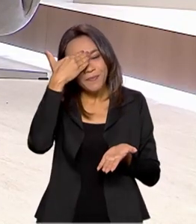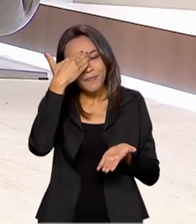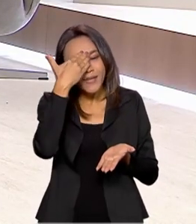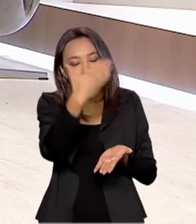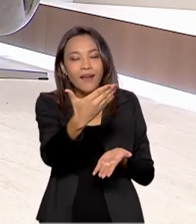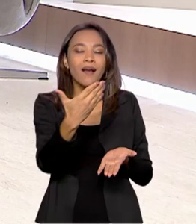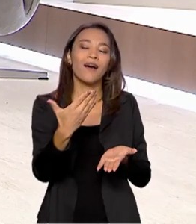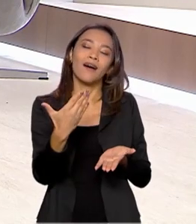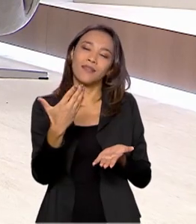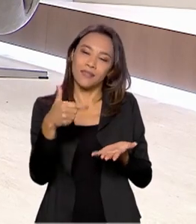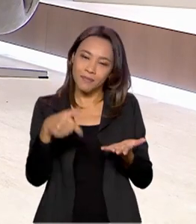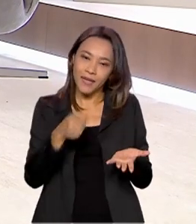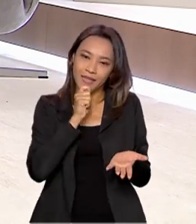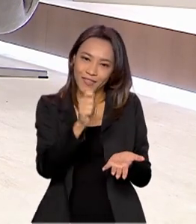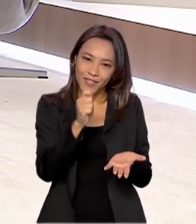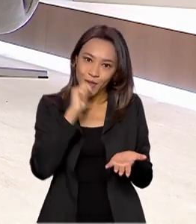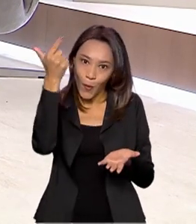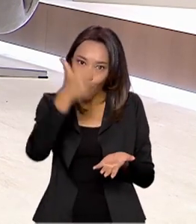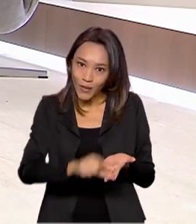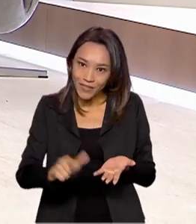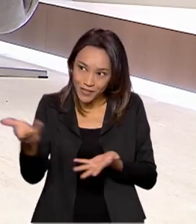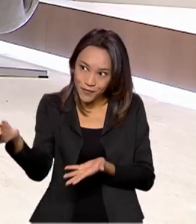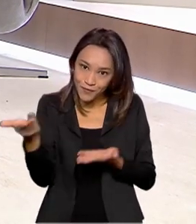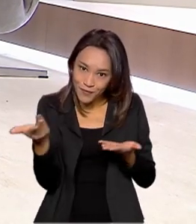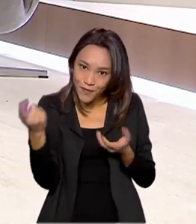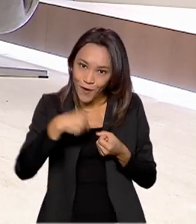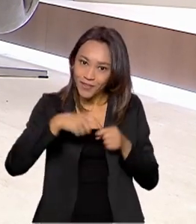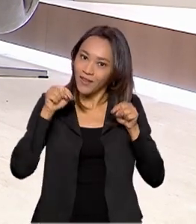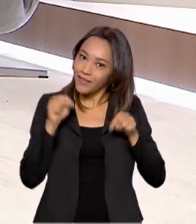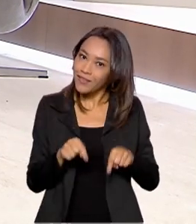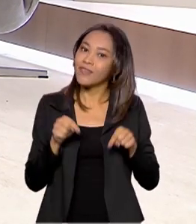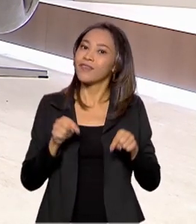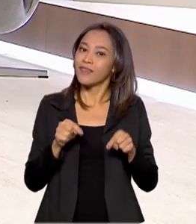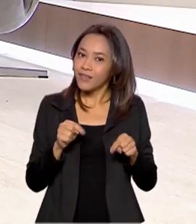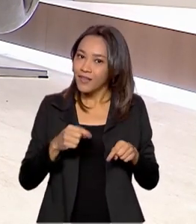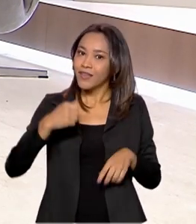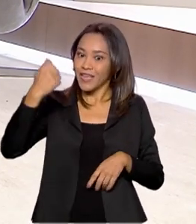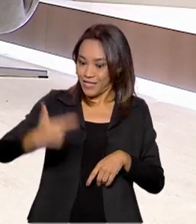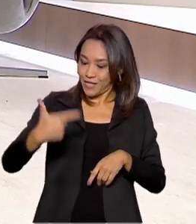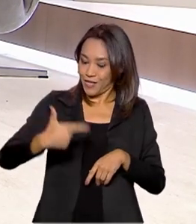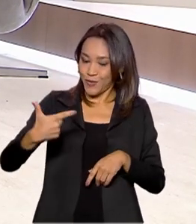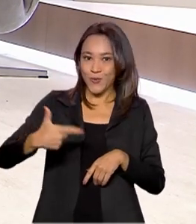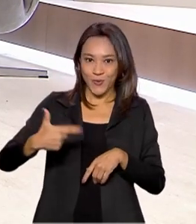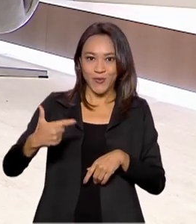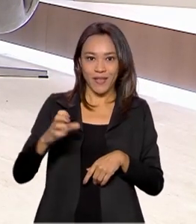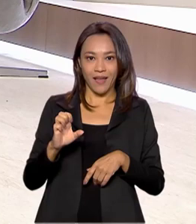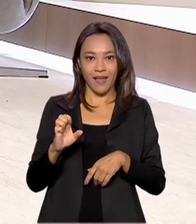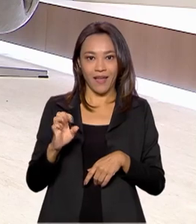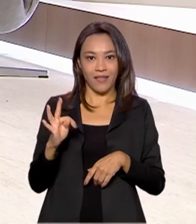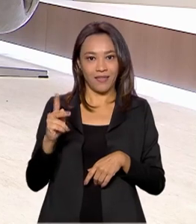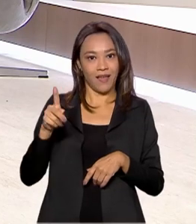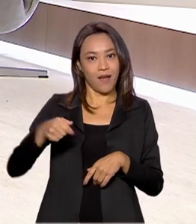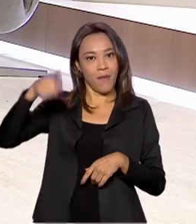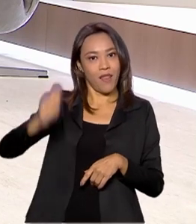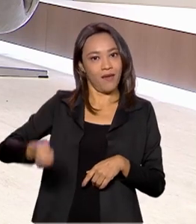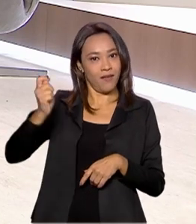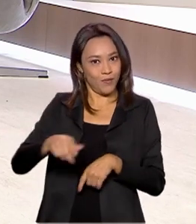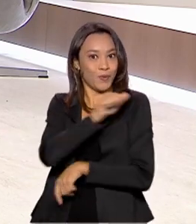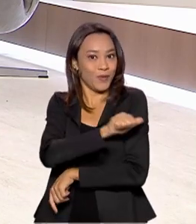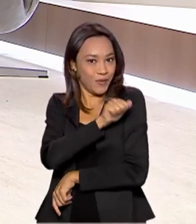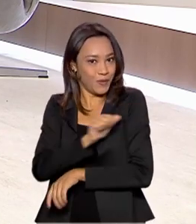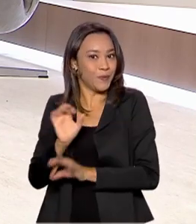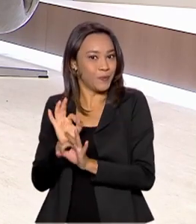aqui no Brasil em Pauta. Já deixo o convite para senhor voltar quando essa segunda etapa do leilão da sessão onerosa ocorrer no Rio de Janeiro.